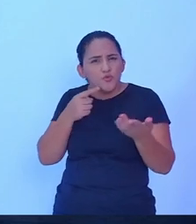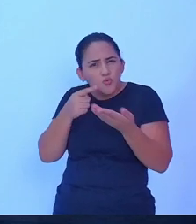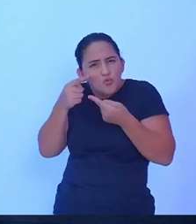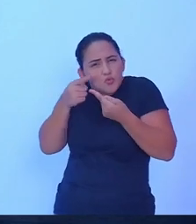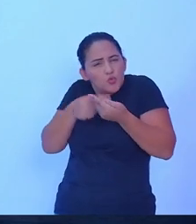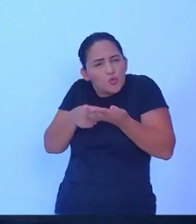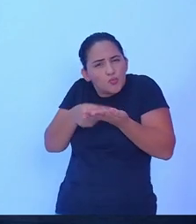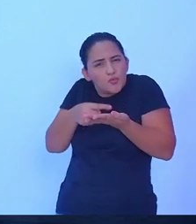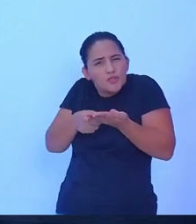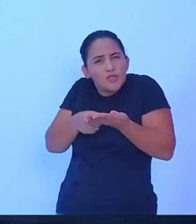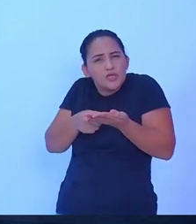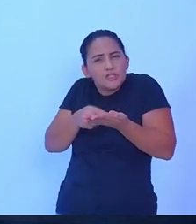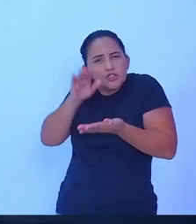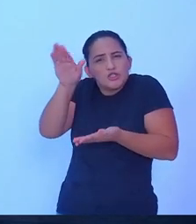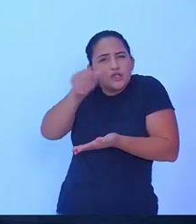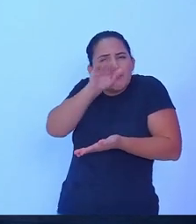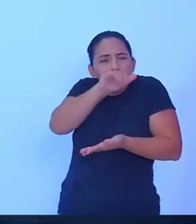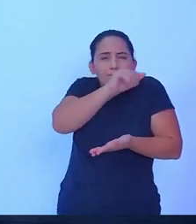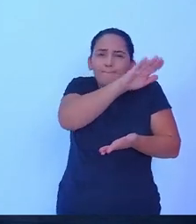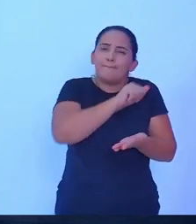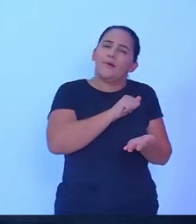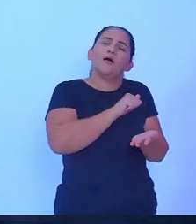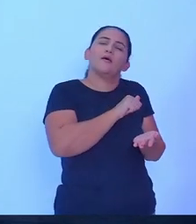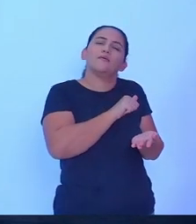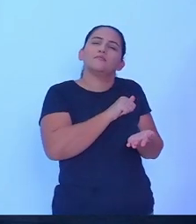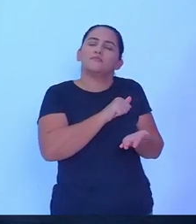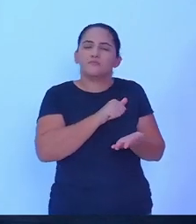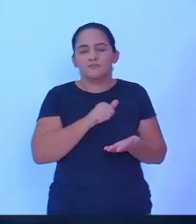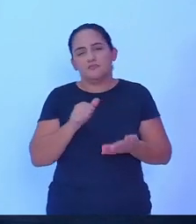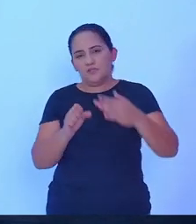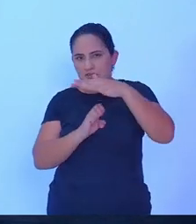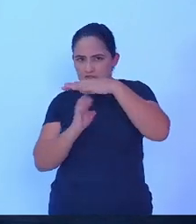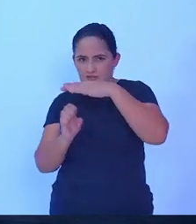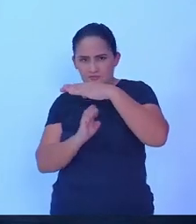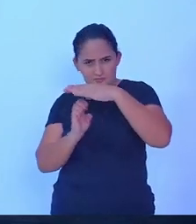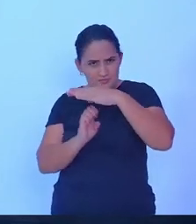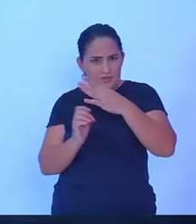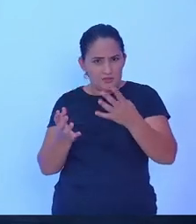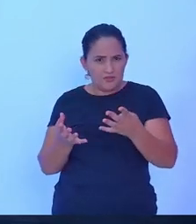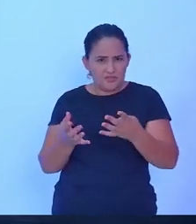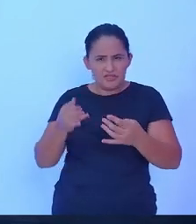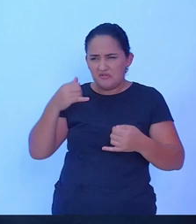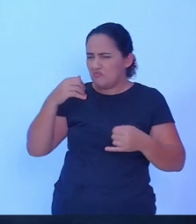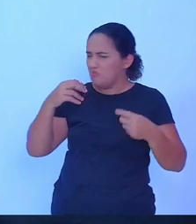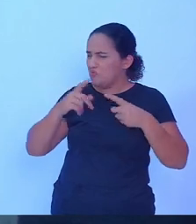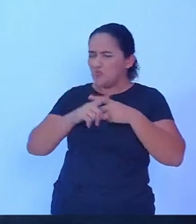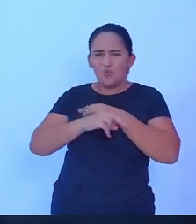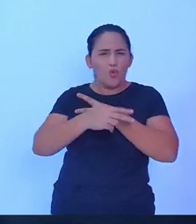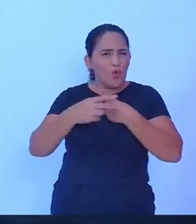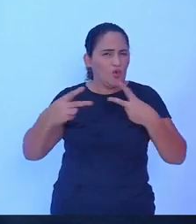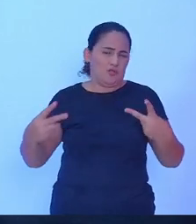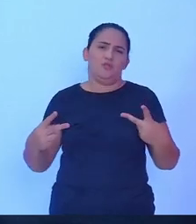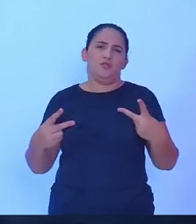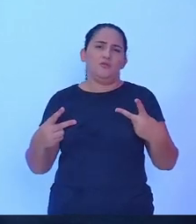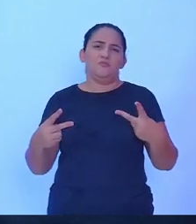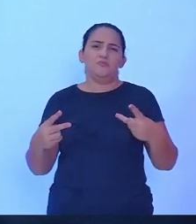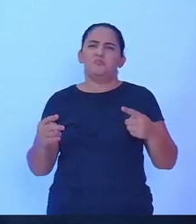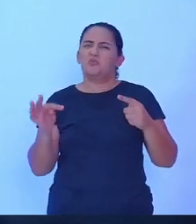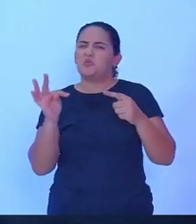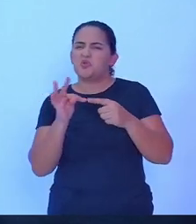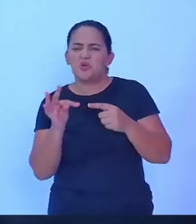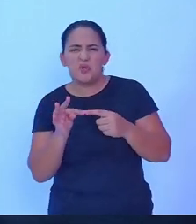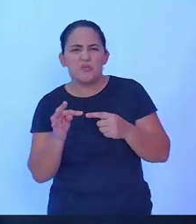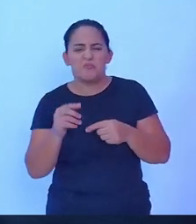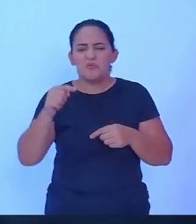esses empresários para junto do Poder Público, para junto da administração, para que juntos através de conselhos, através de ideias,